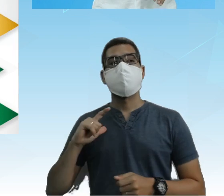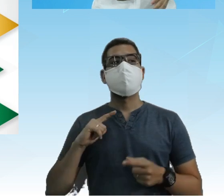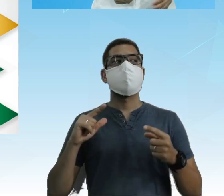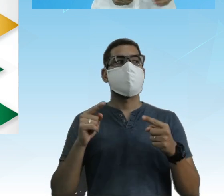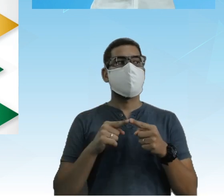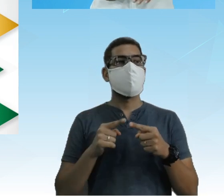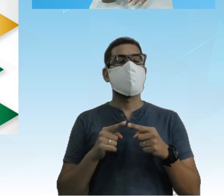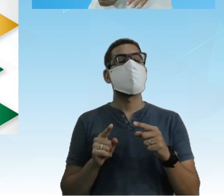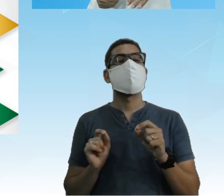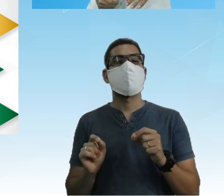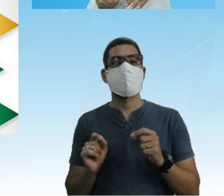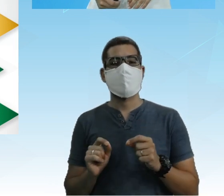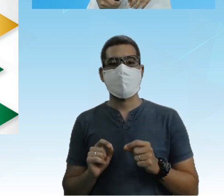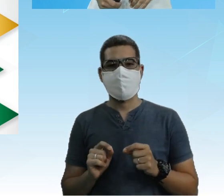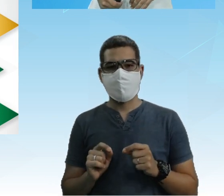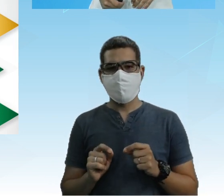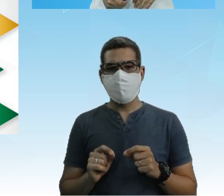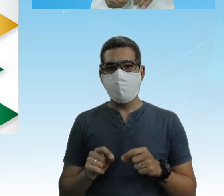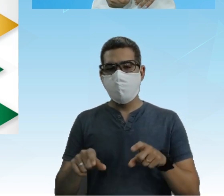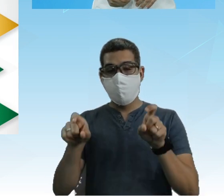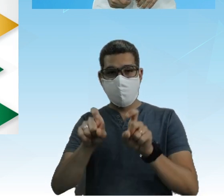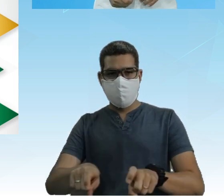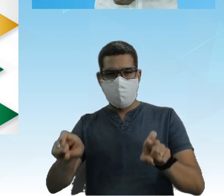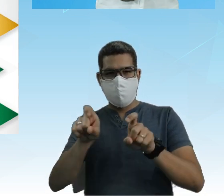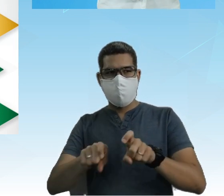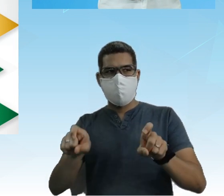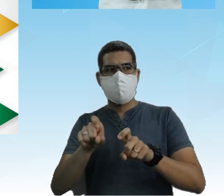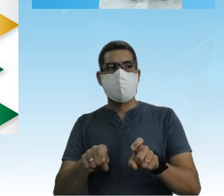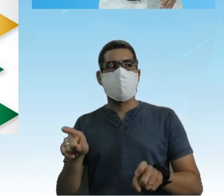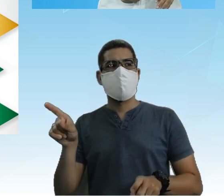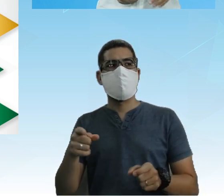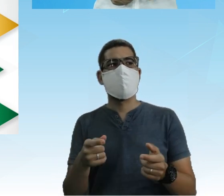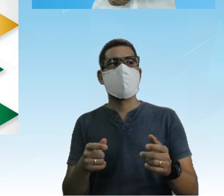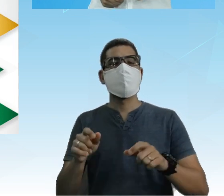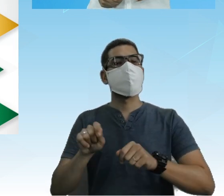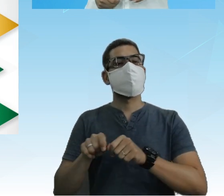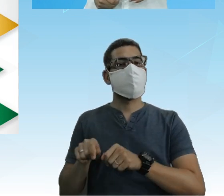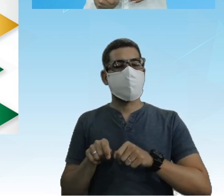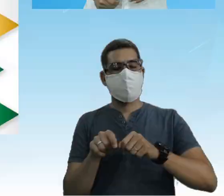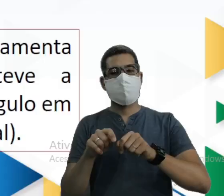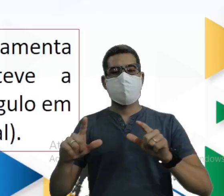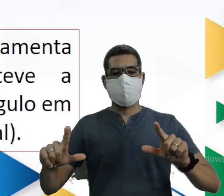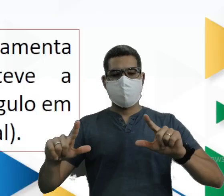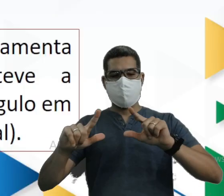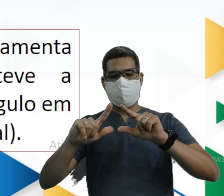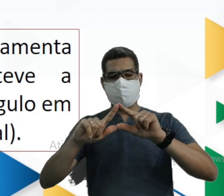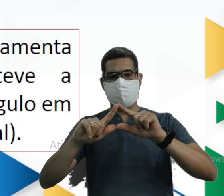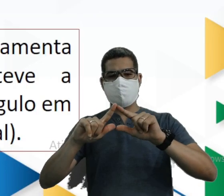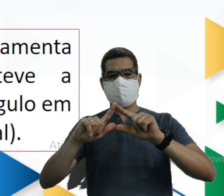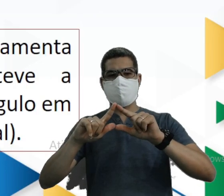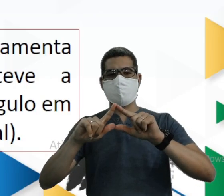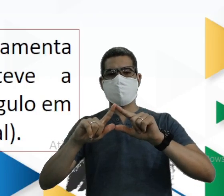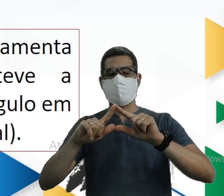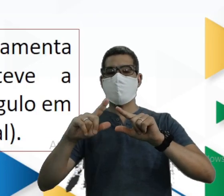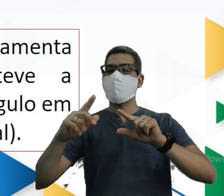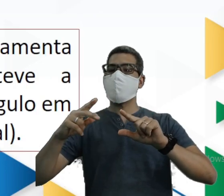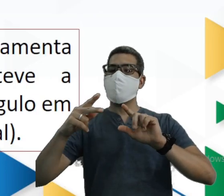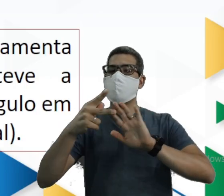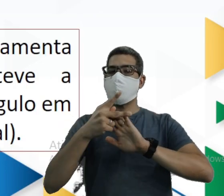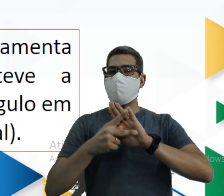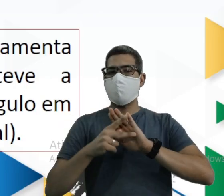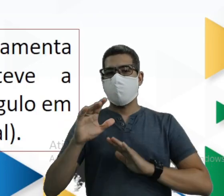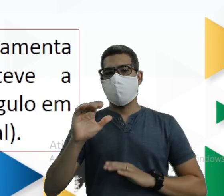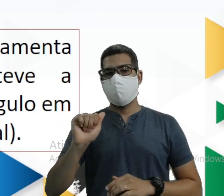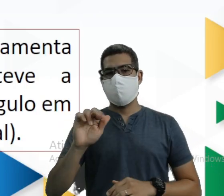Para você Em um programa de computador O Alisson construiu Uma figura de triângulo Num plano cartesiano